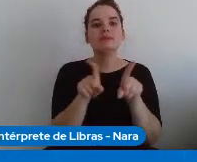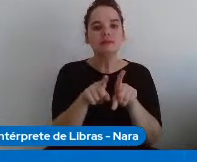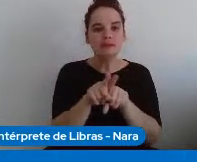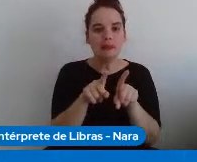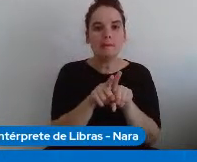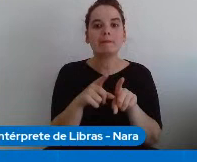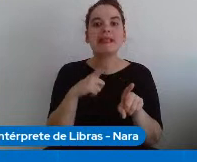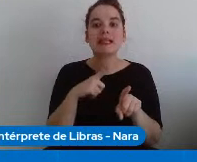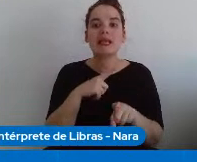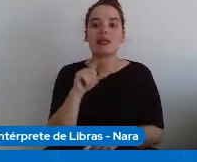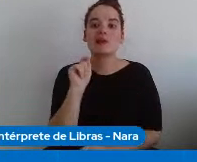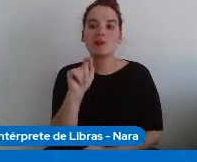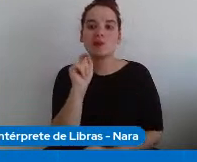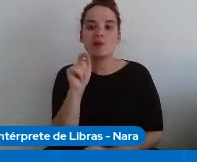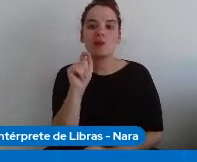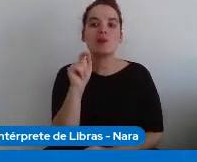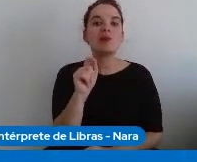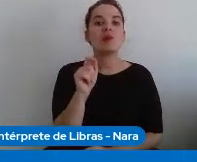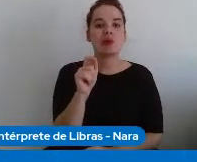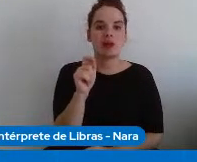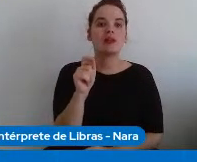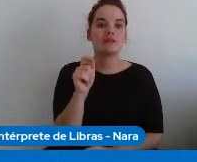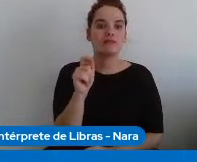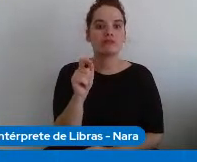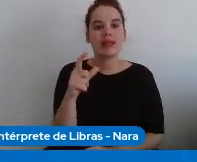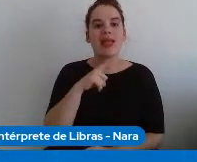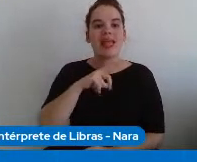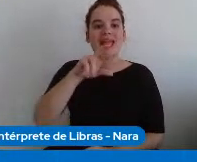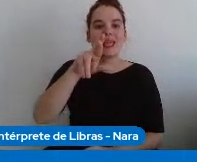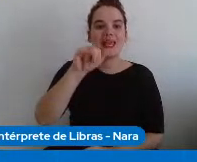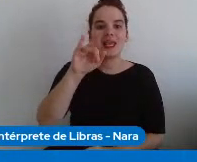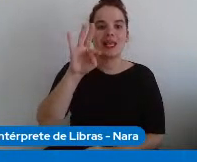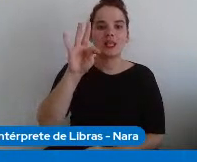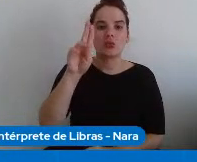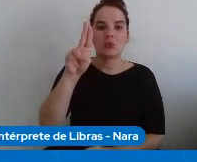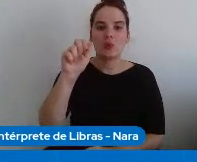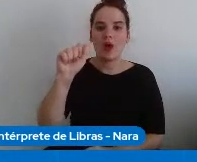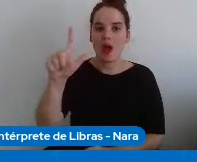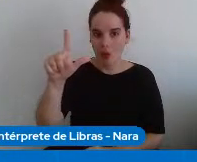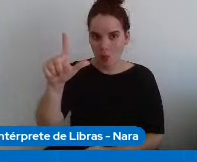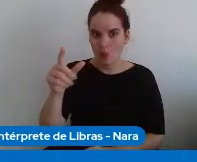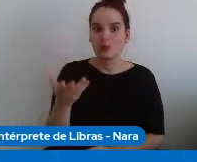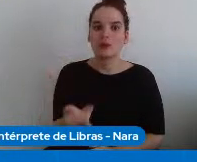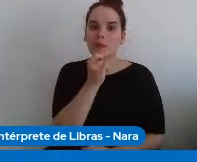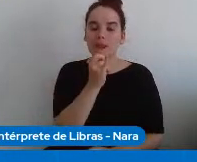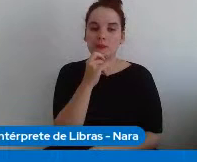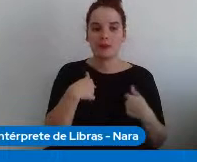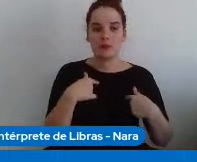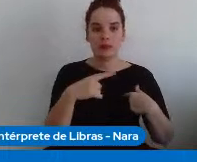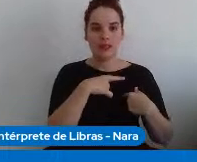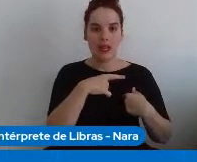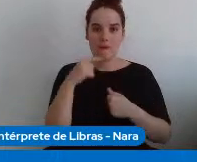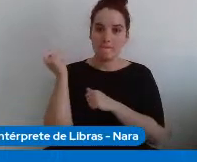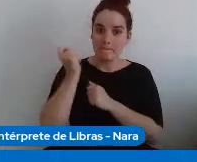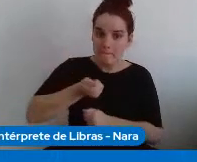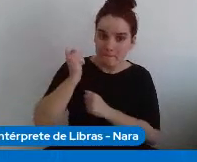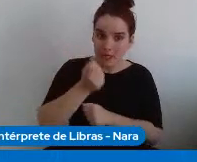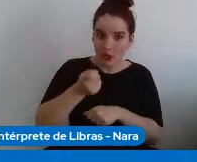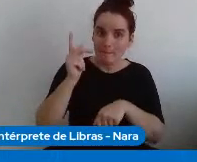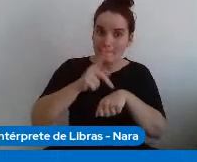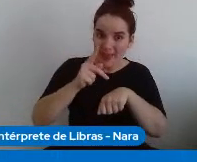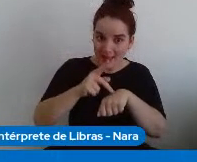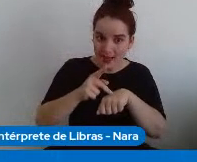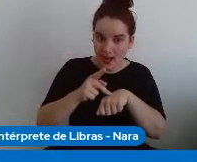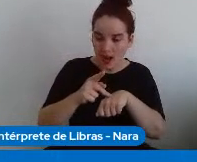ocorria a importância dos rituais, você ter um machado de pedra ou repassar um machado de pedra para outra pessoa, para um